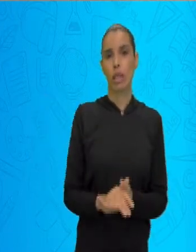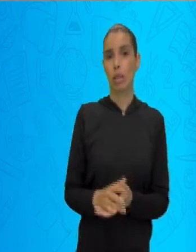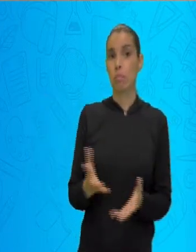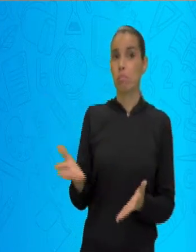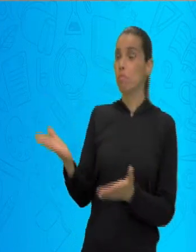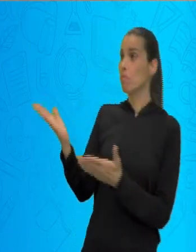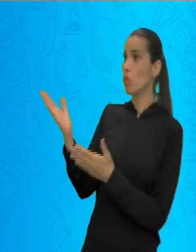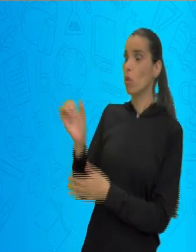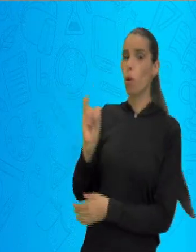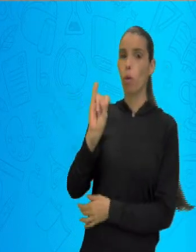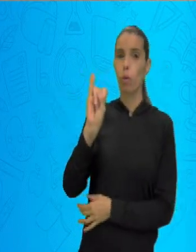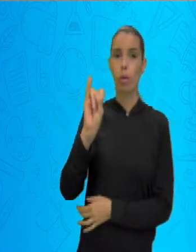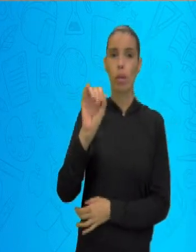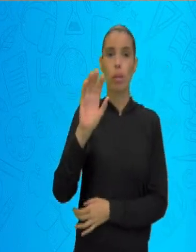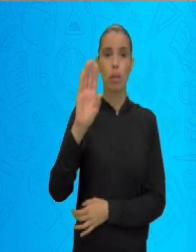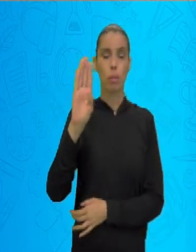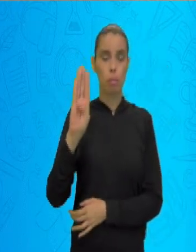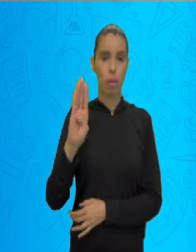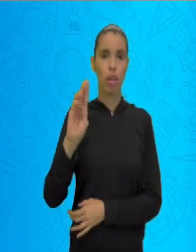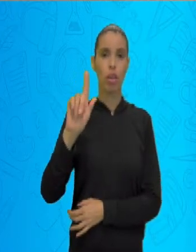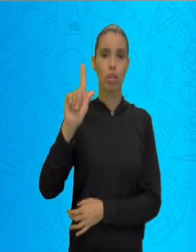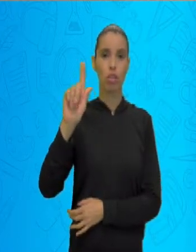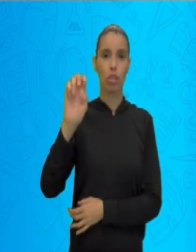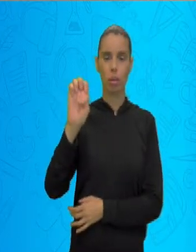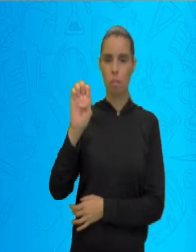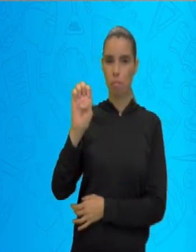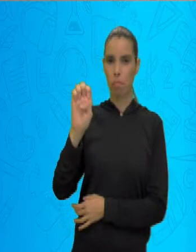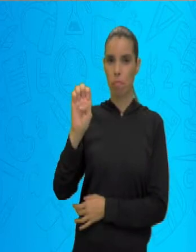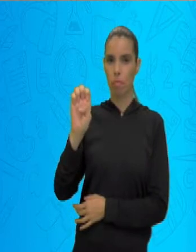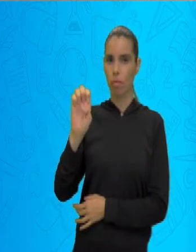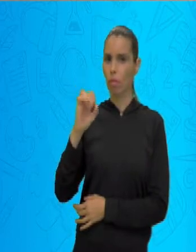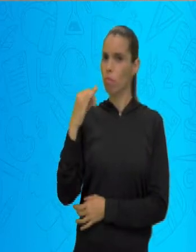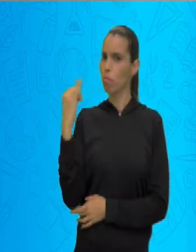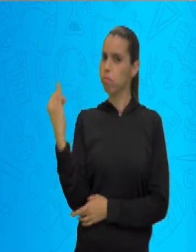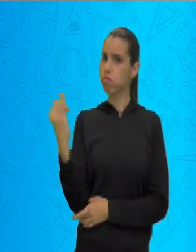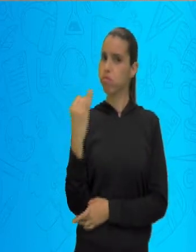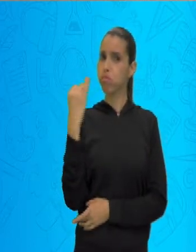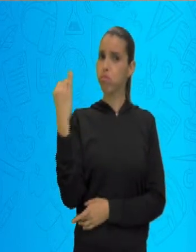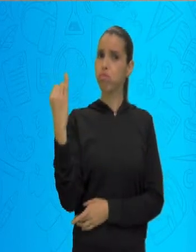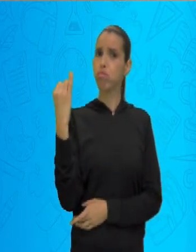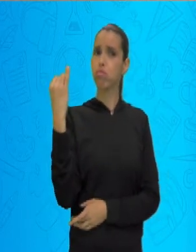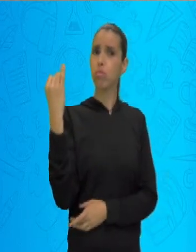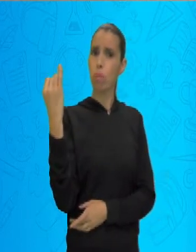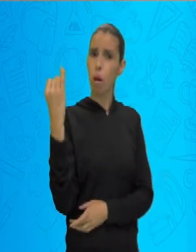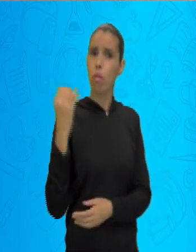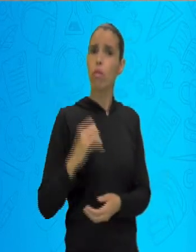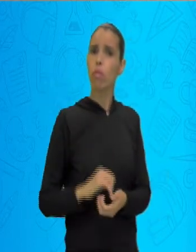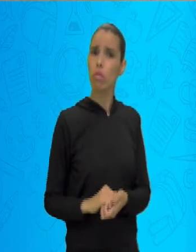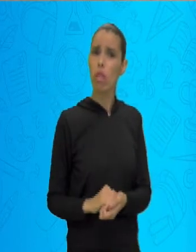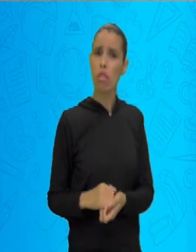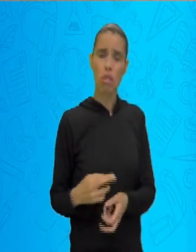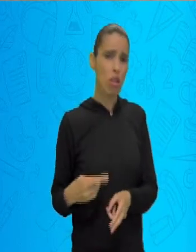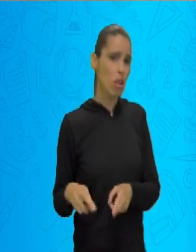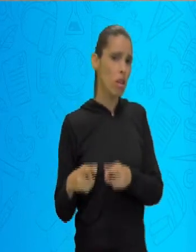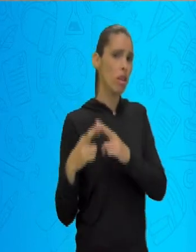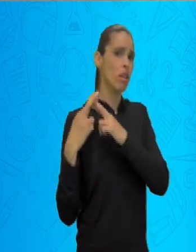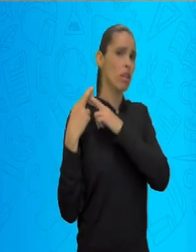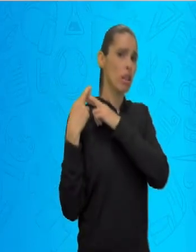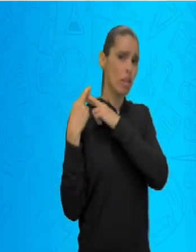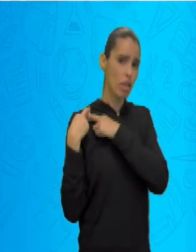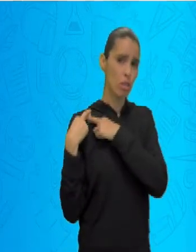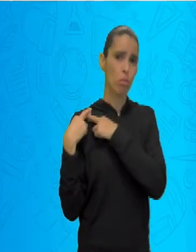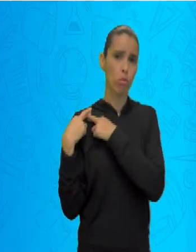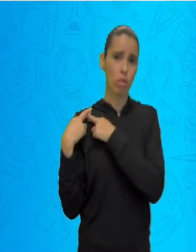É importante esse órgão é responsável por